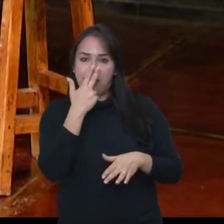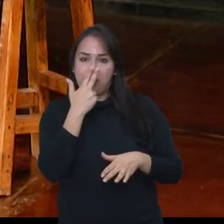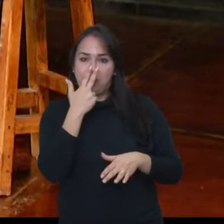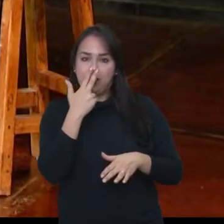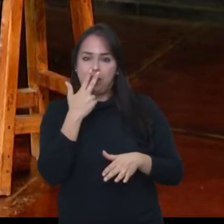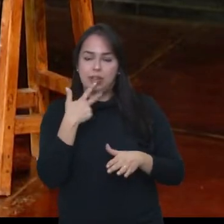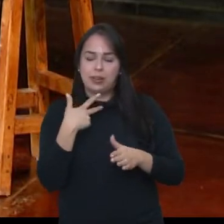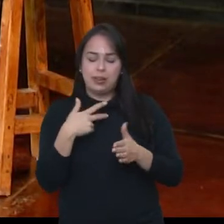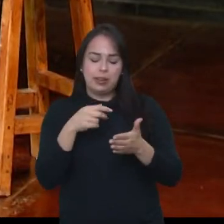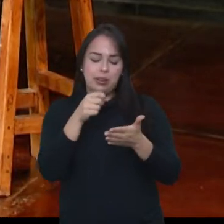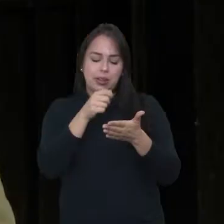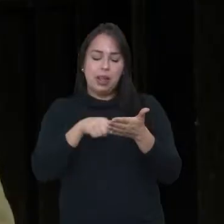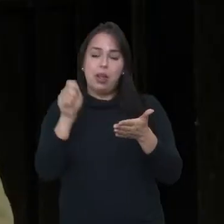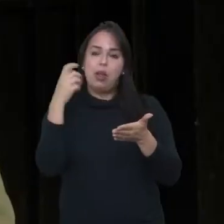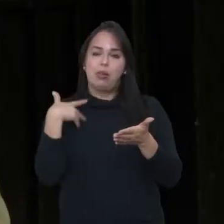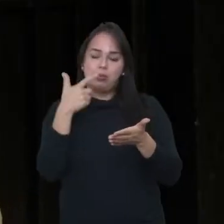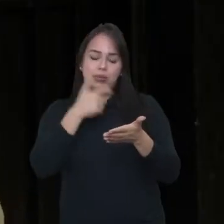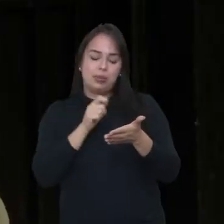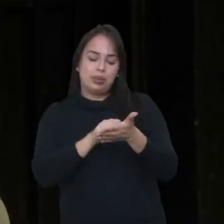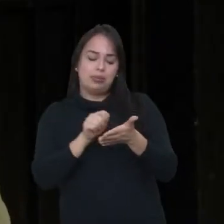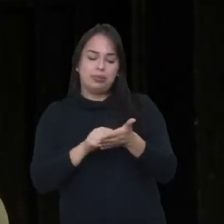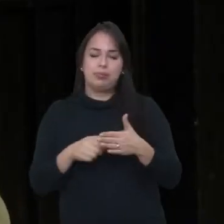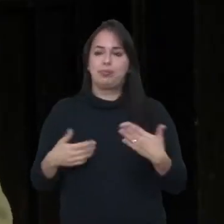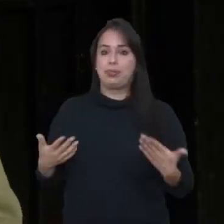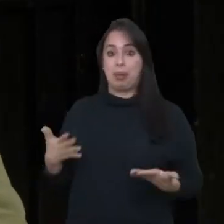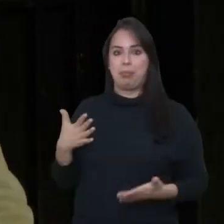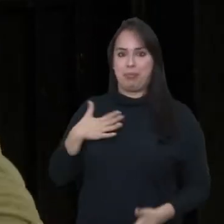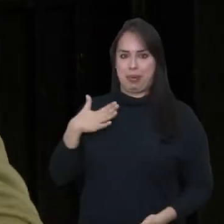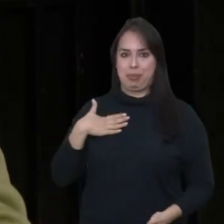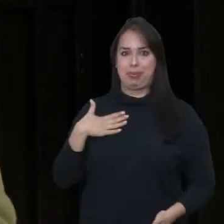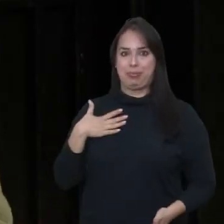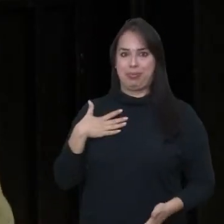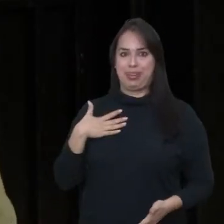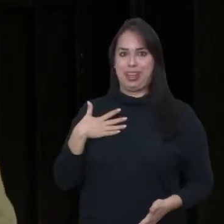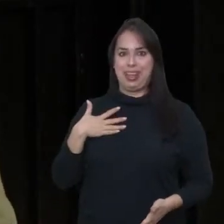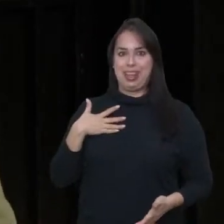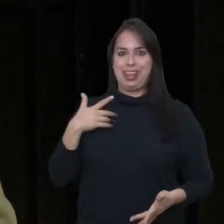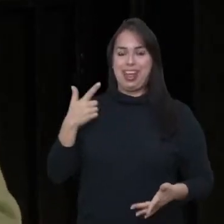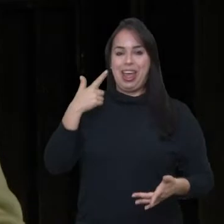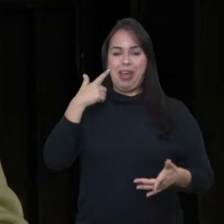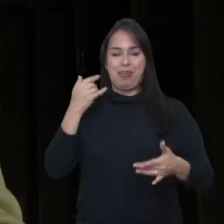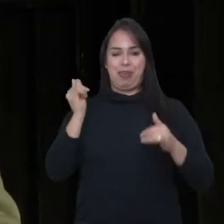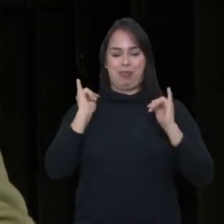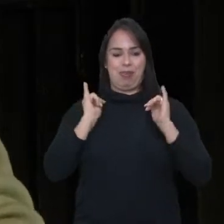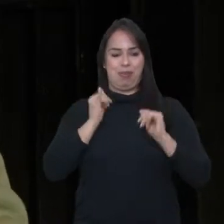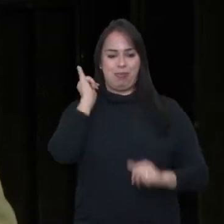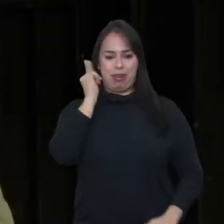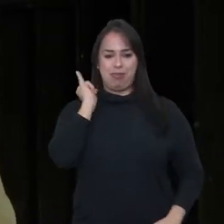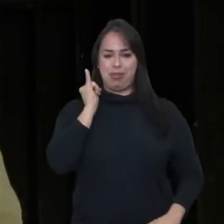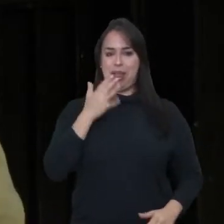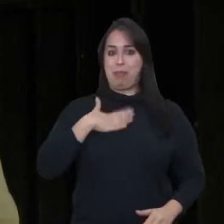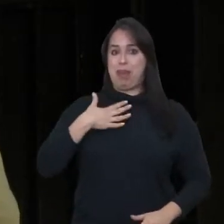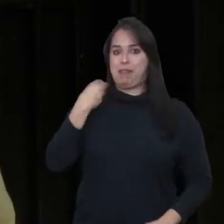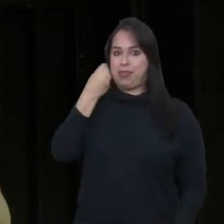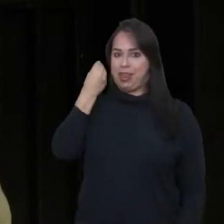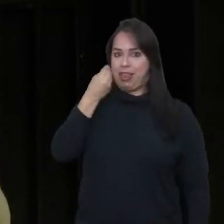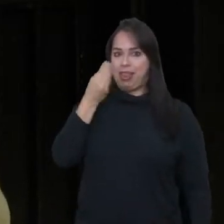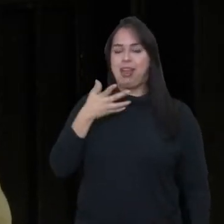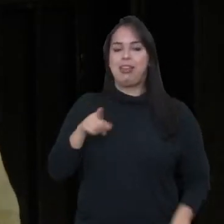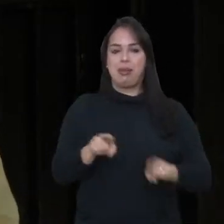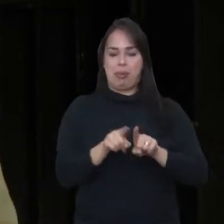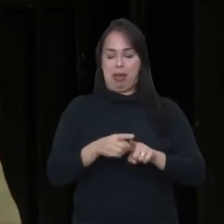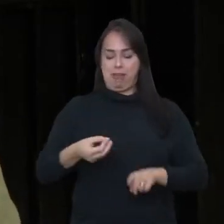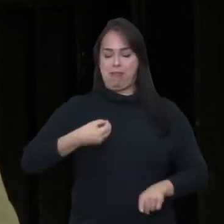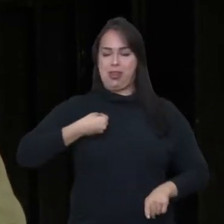que um diário também que eu ia... Pra mim, assim como o Vitor falou, eu vou pra essa linha de histórias. Eu conto daquilo que eu vivi, do que aconteceu na minha